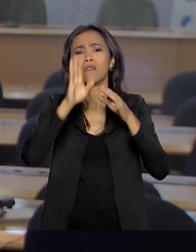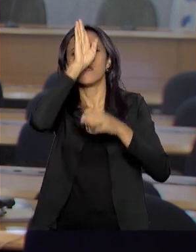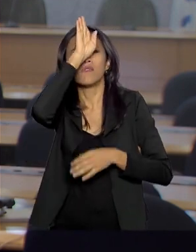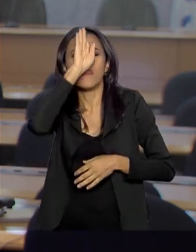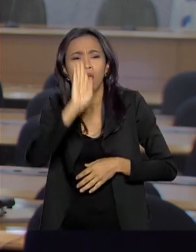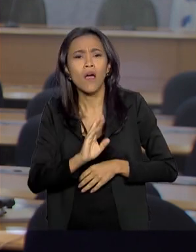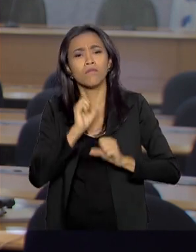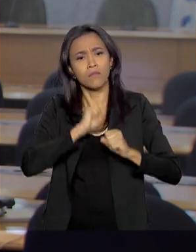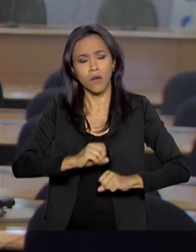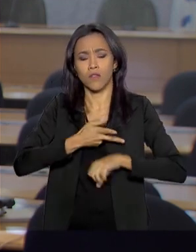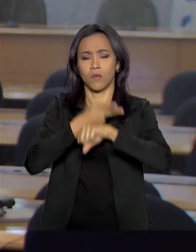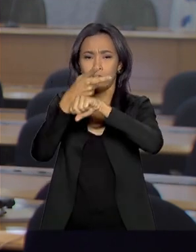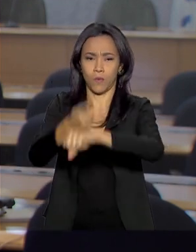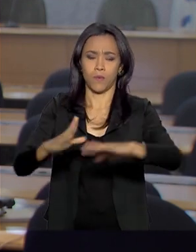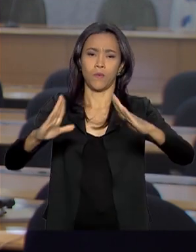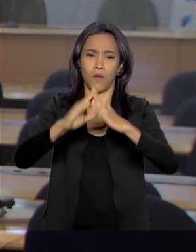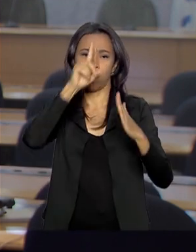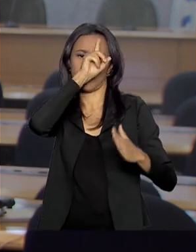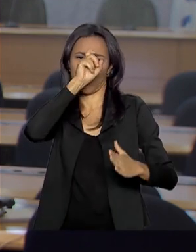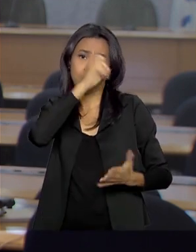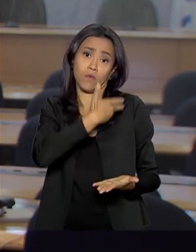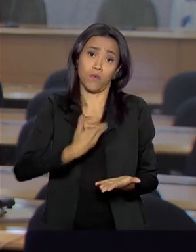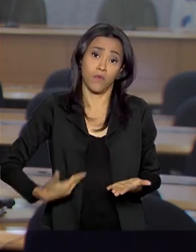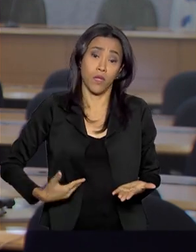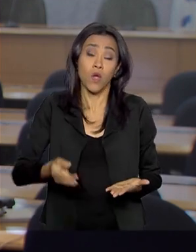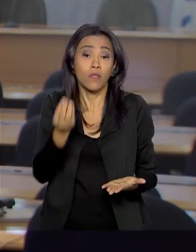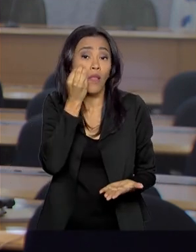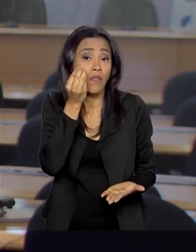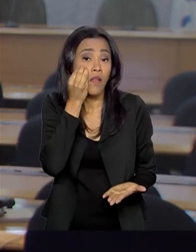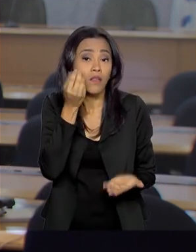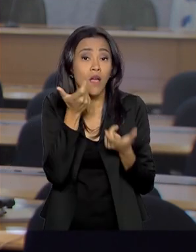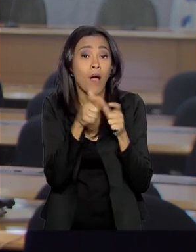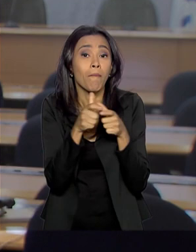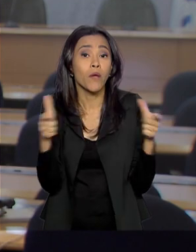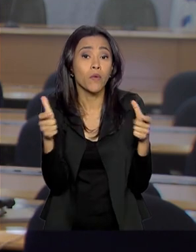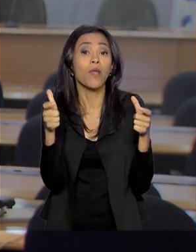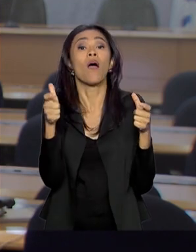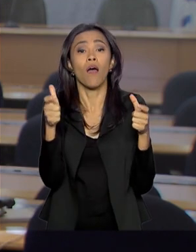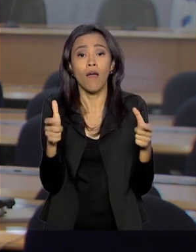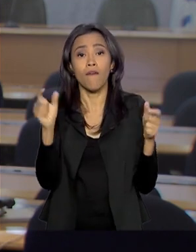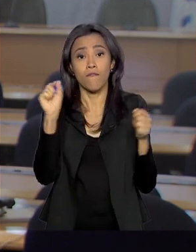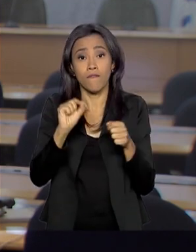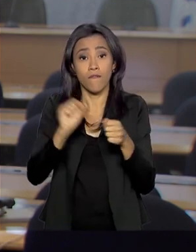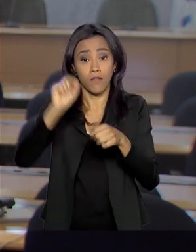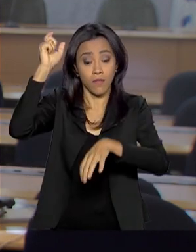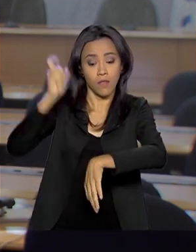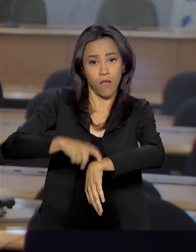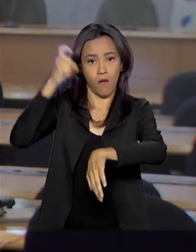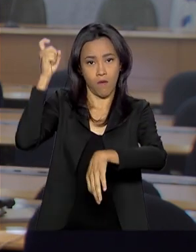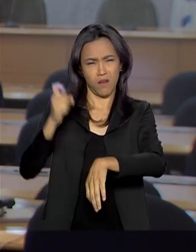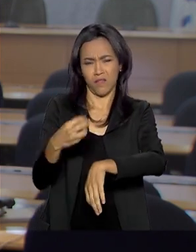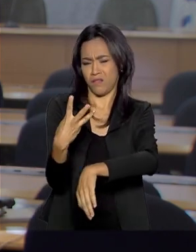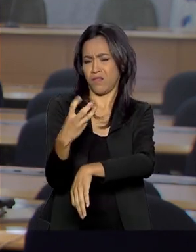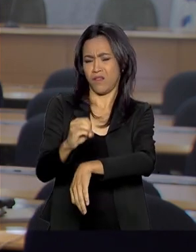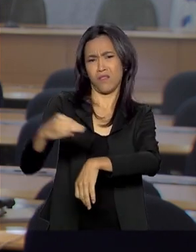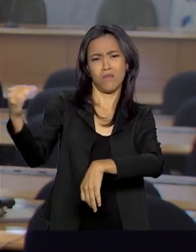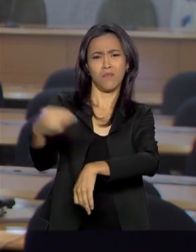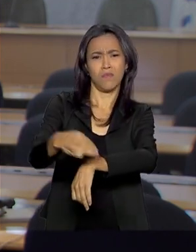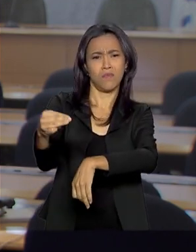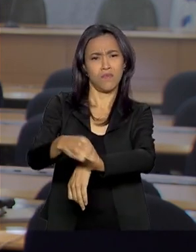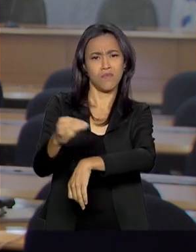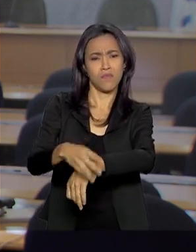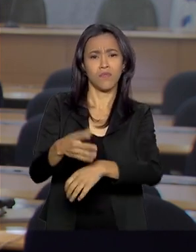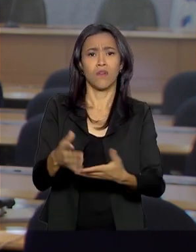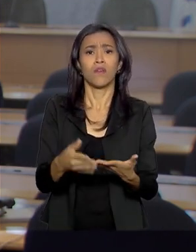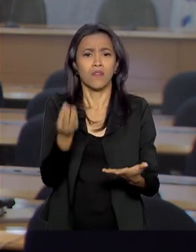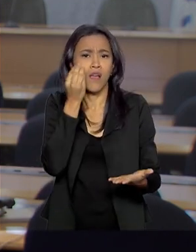Único de Saúde. A maioria dos testes são feitos, inclusive, de forma instantânea, em menos de 30 minutos, como